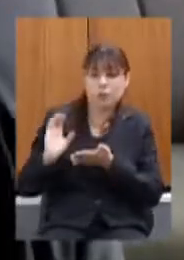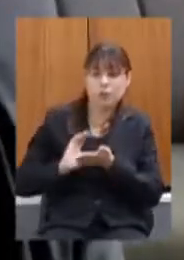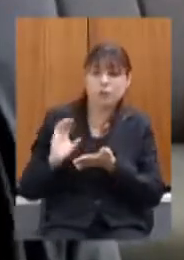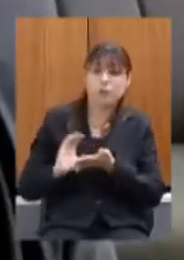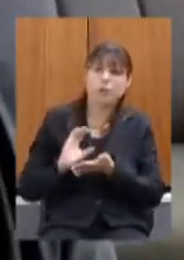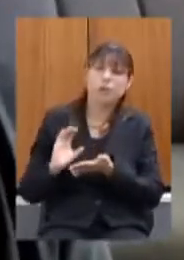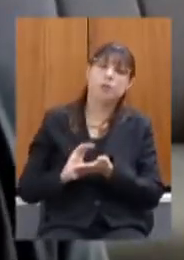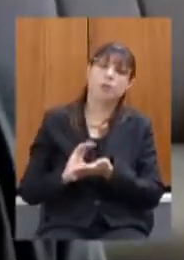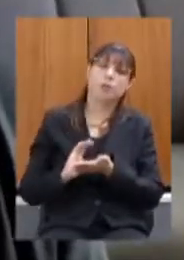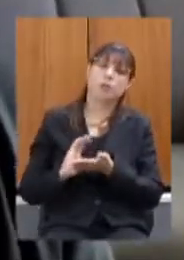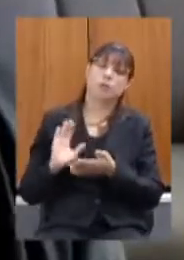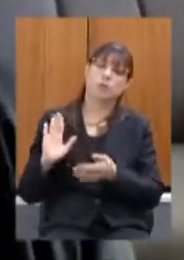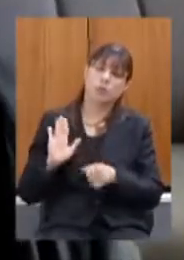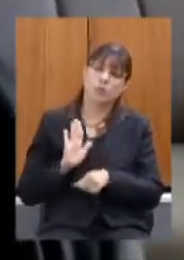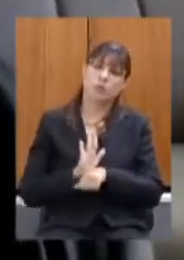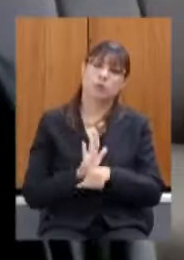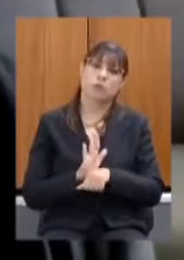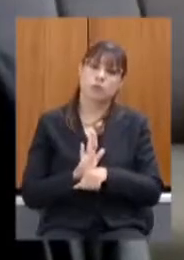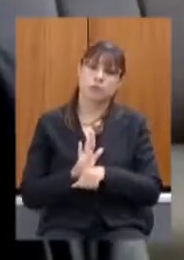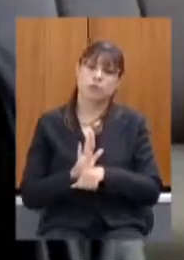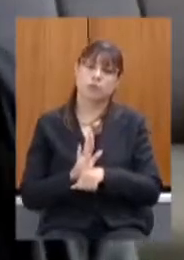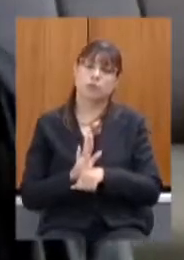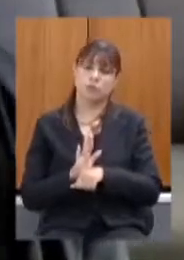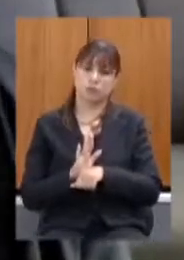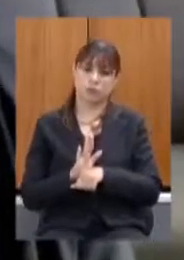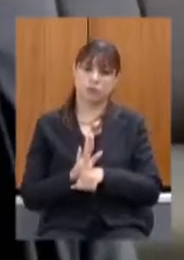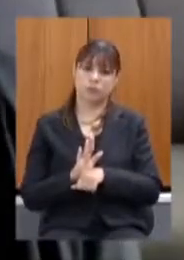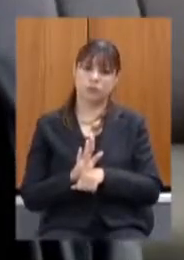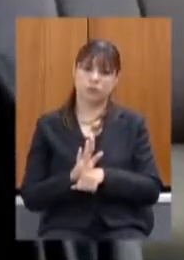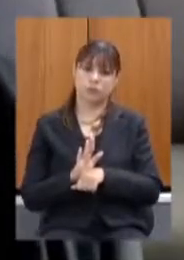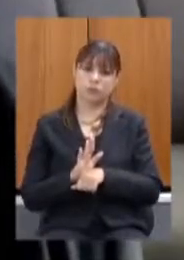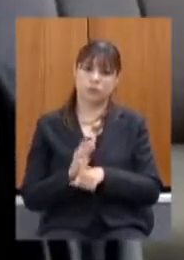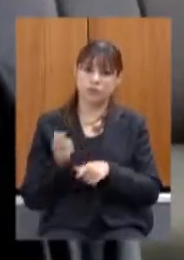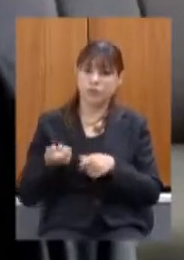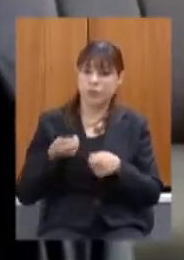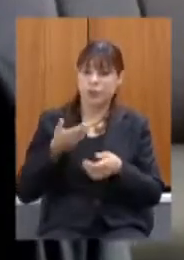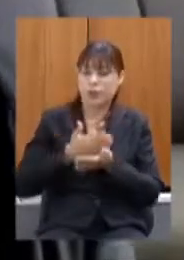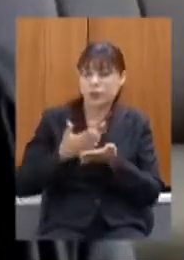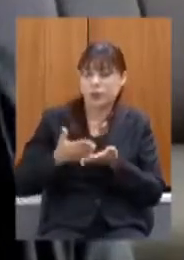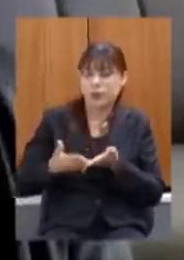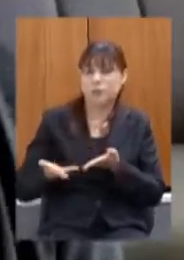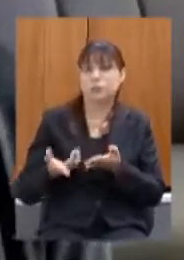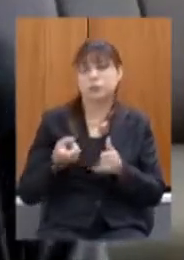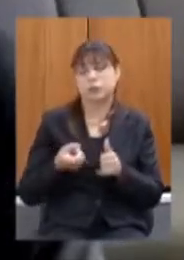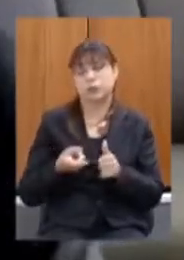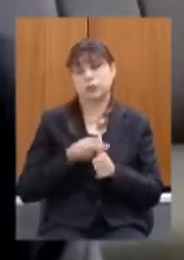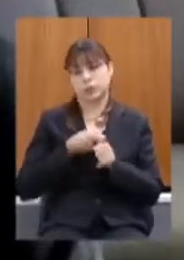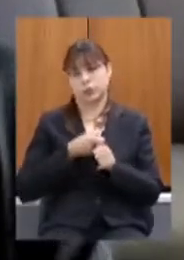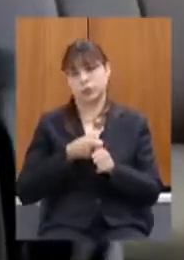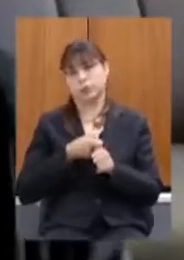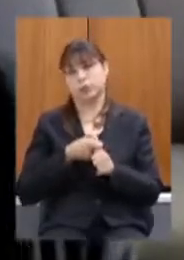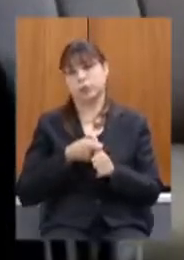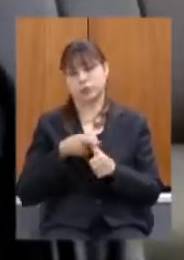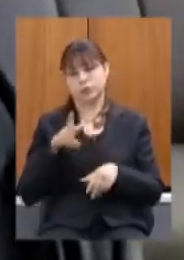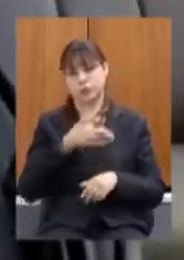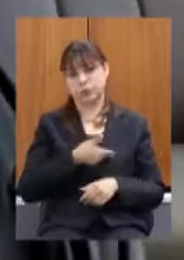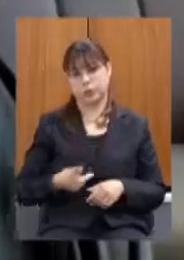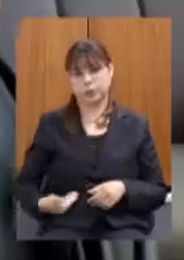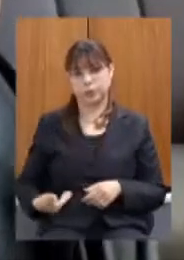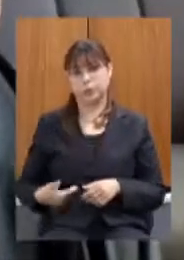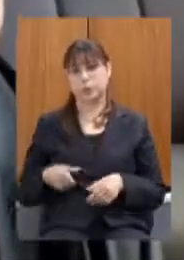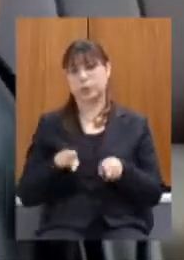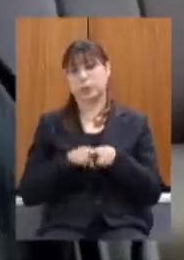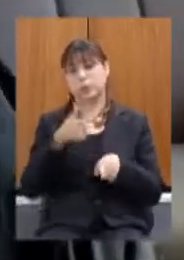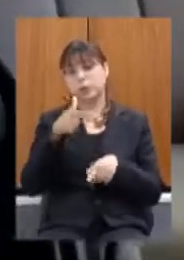financiamento do déficit público e buscar recursos até em nichos novos e